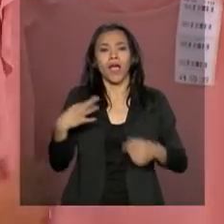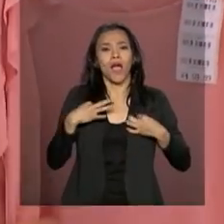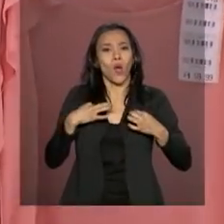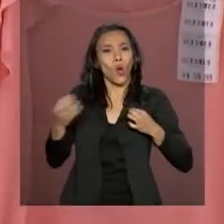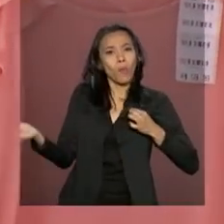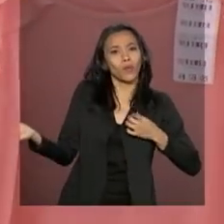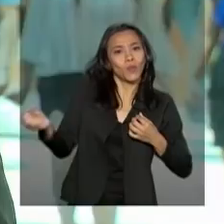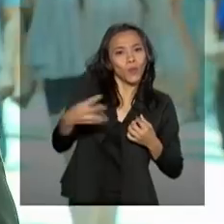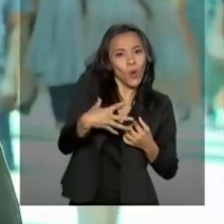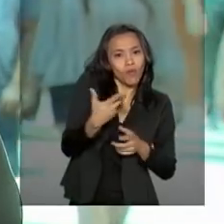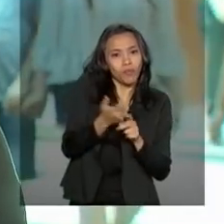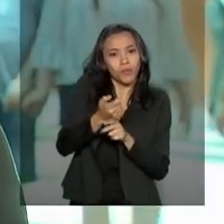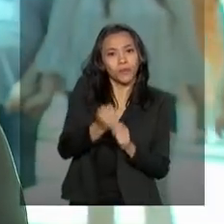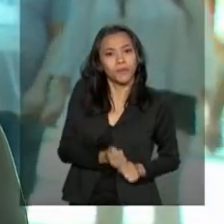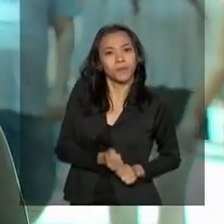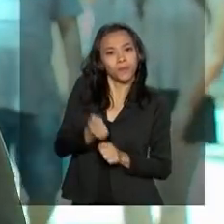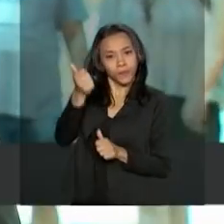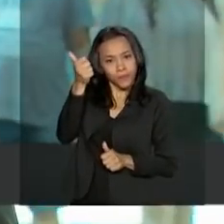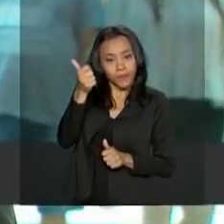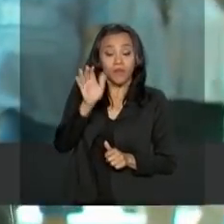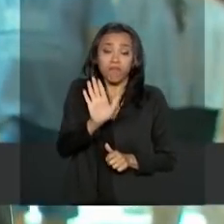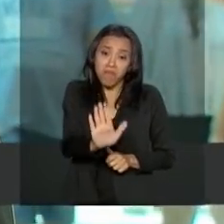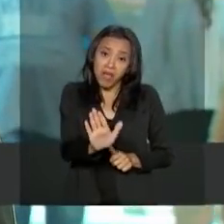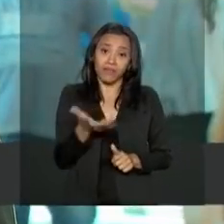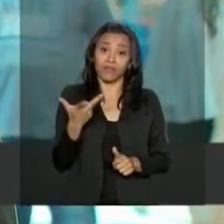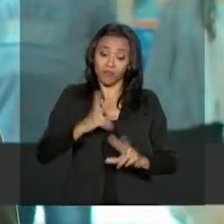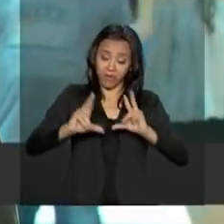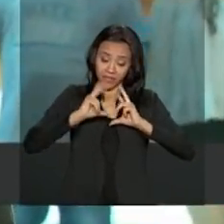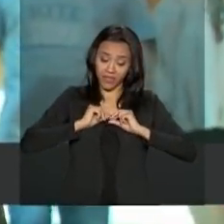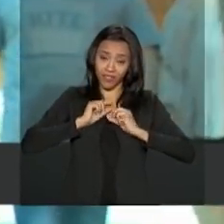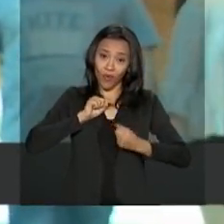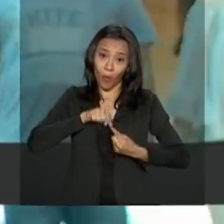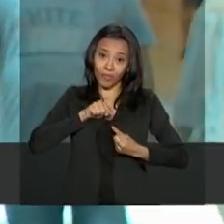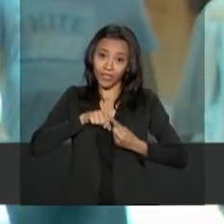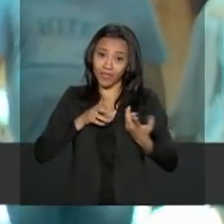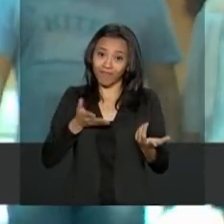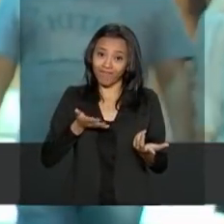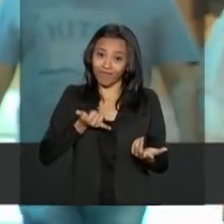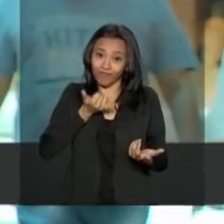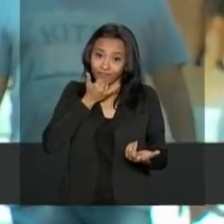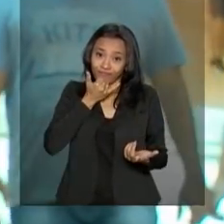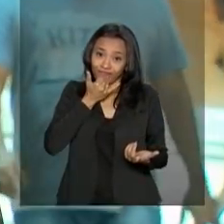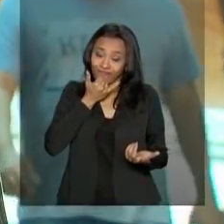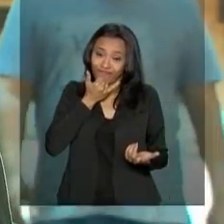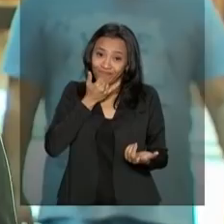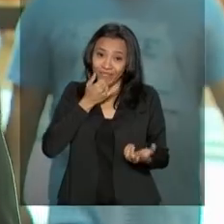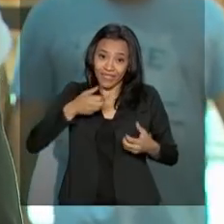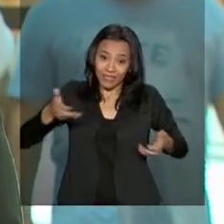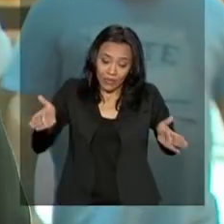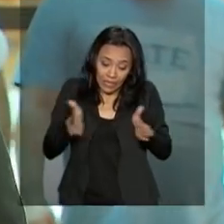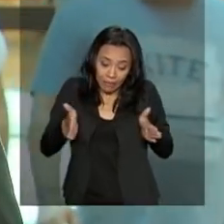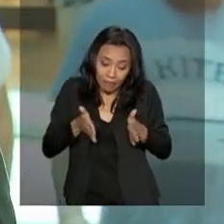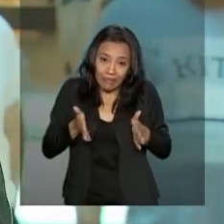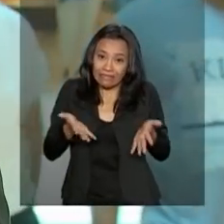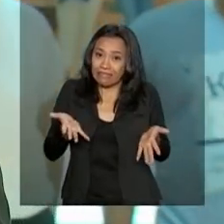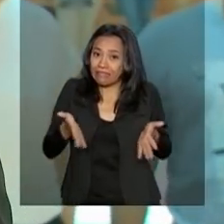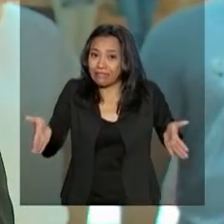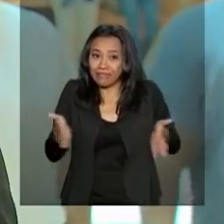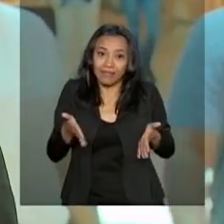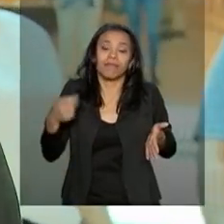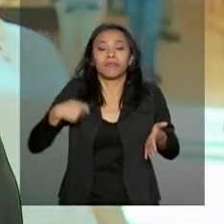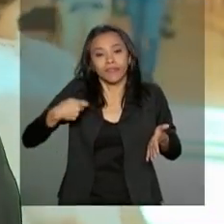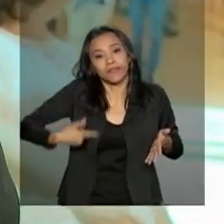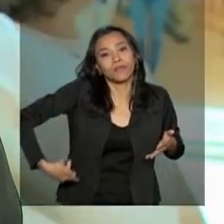para o ano que se inicia. Mas nem sempre o presente é o ideal. Ou não agrada, ou não é do tamanho certo. E aí é preciso